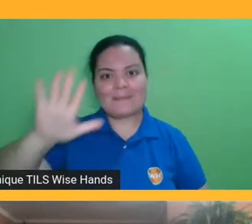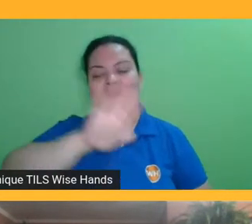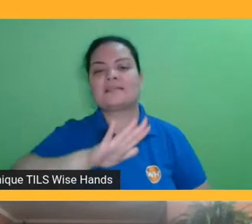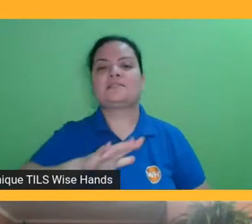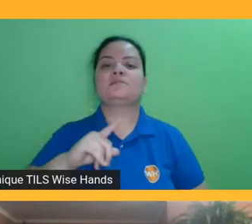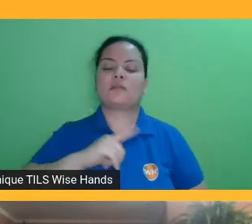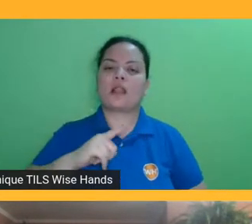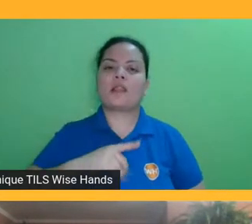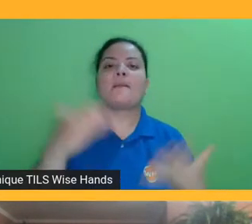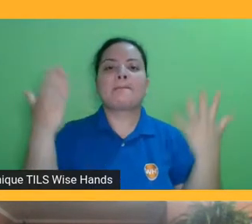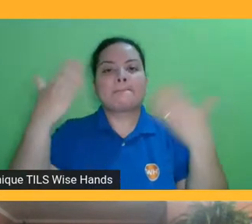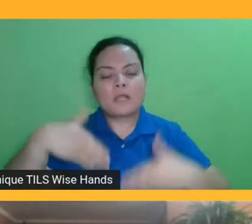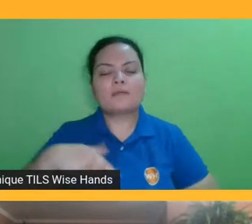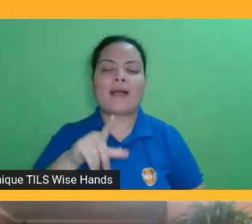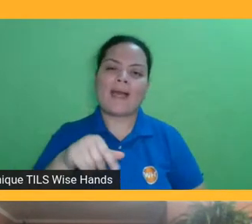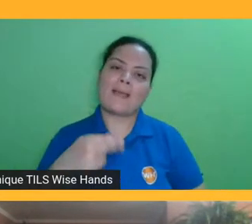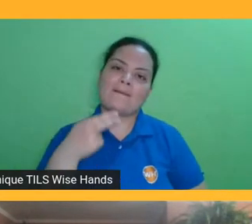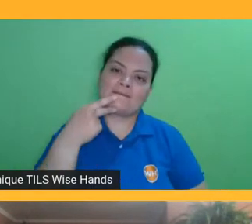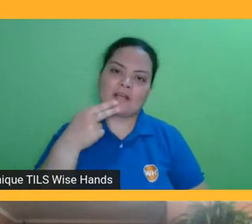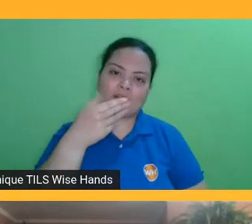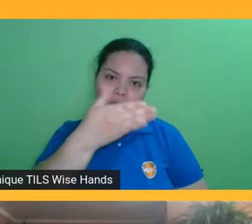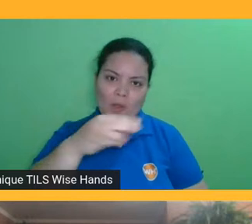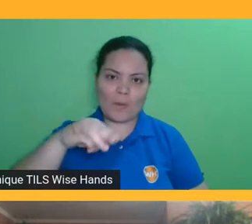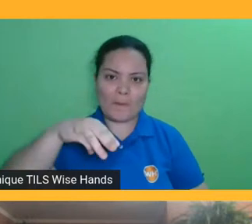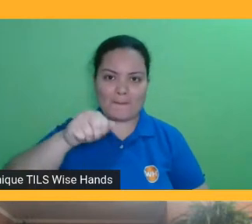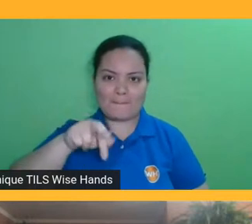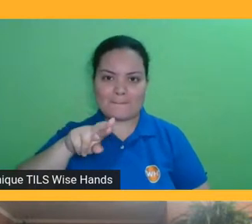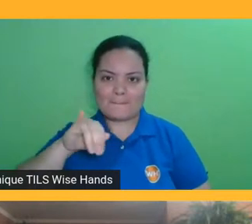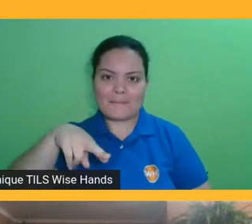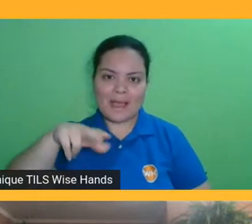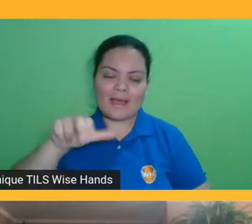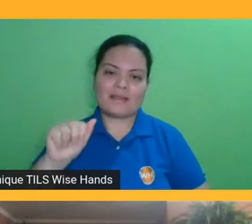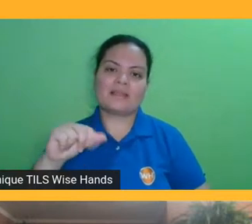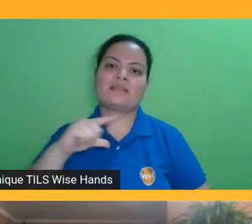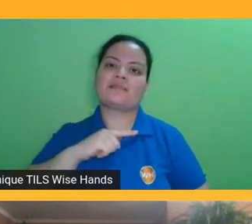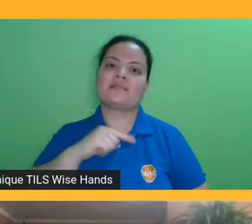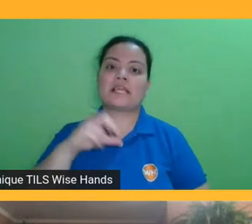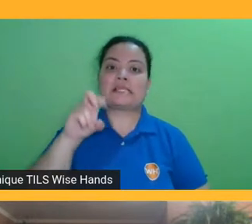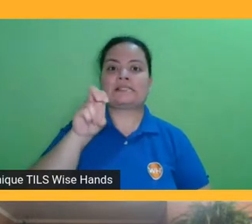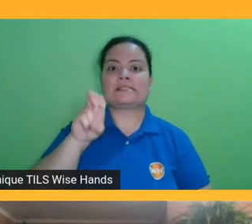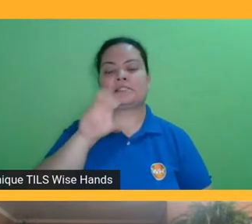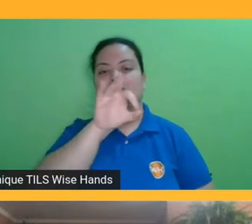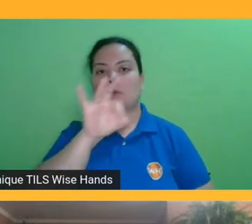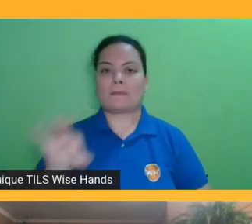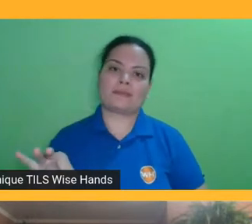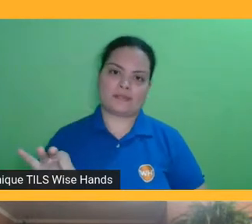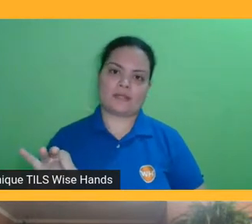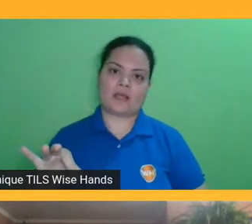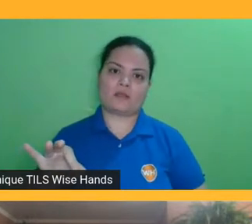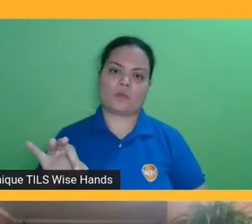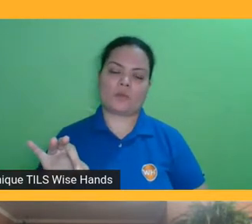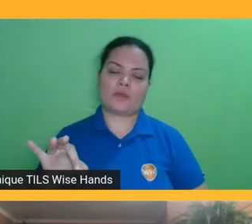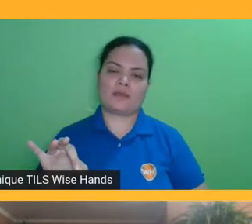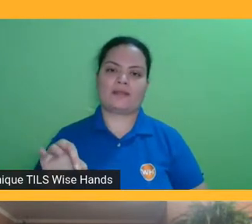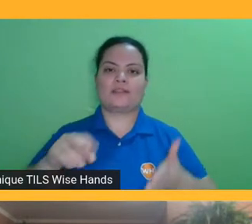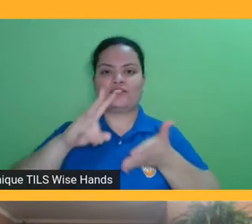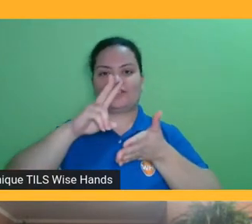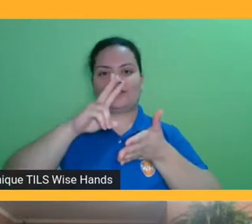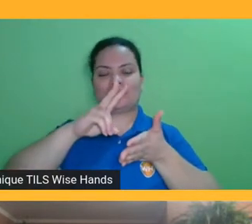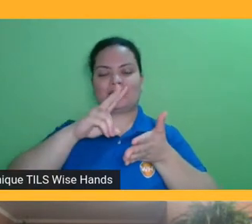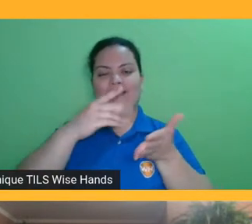isso que a Marina falou, ou seja, houve uma queda de quase 5% no livro de leitores no Brasil. A gente tinha